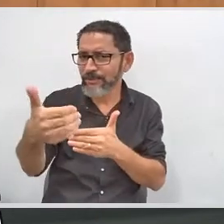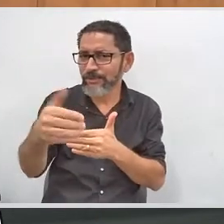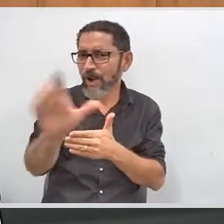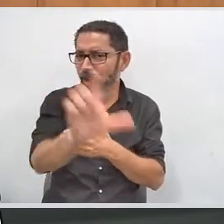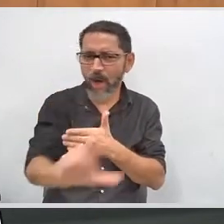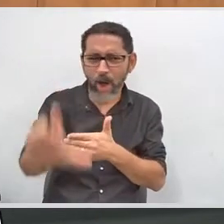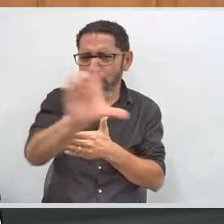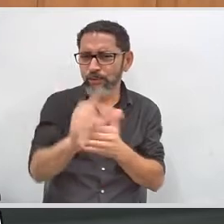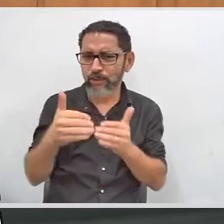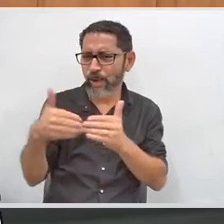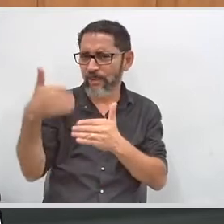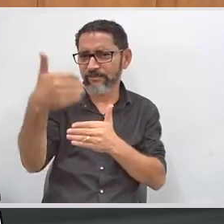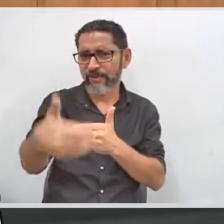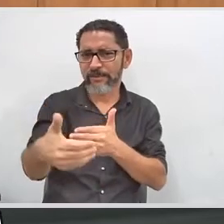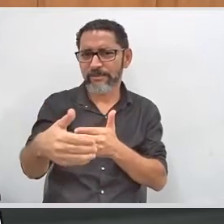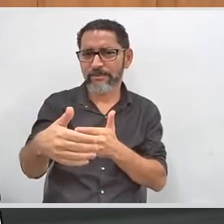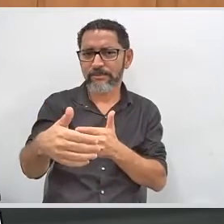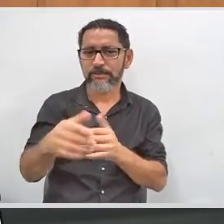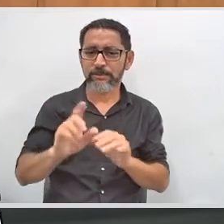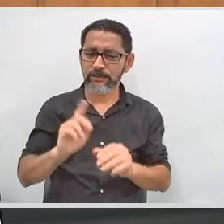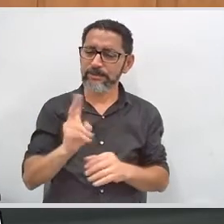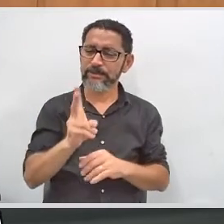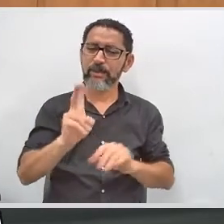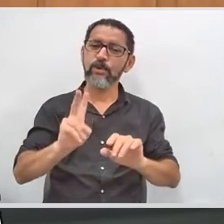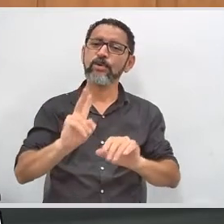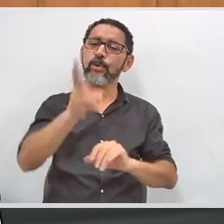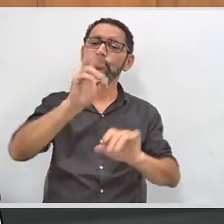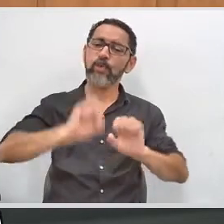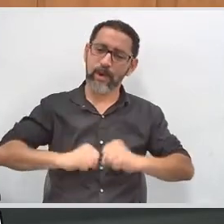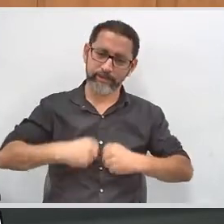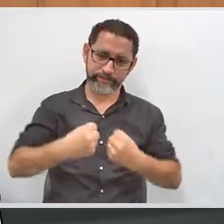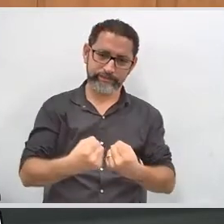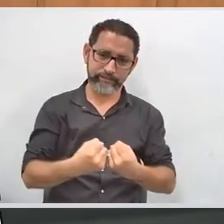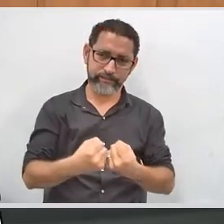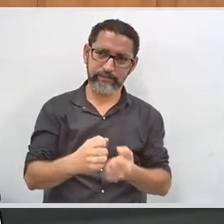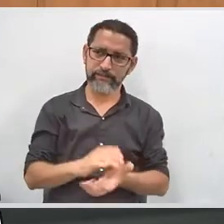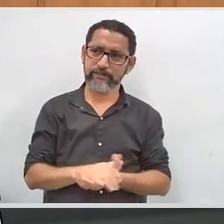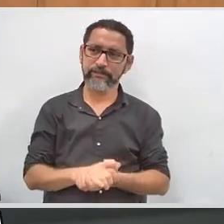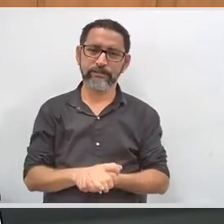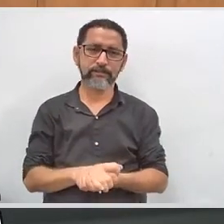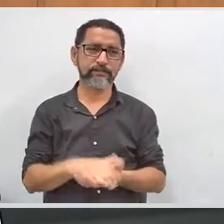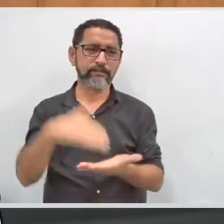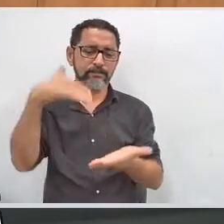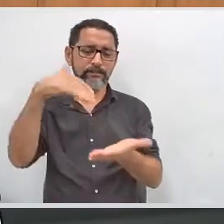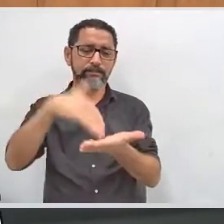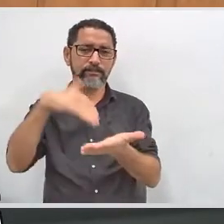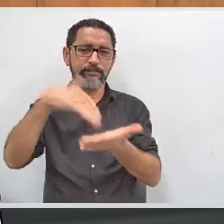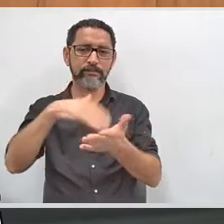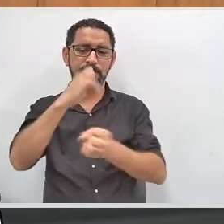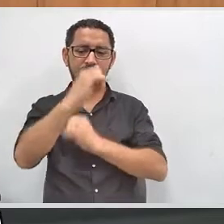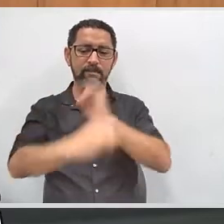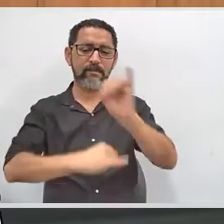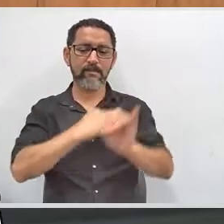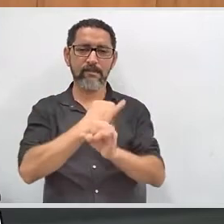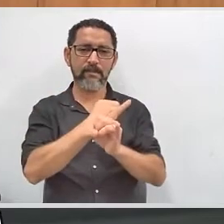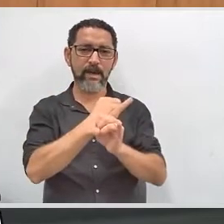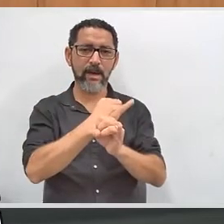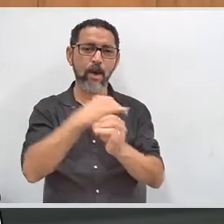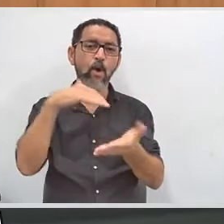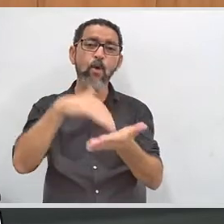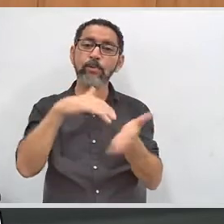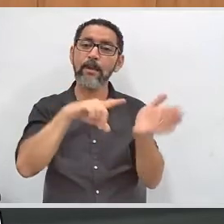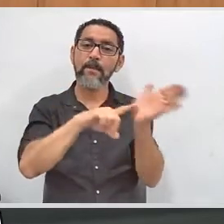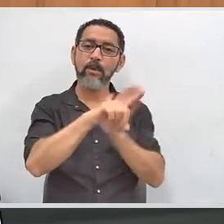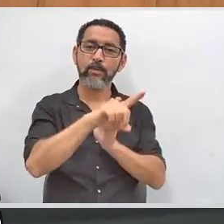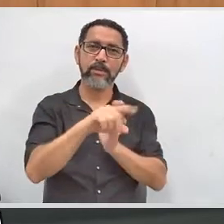então, tem que realmente continuar nessa batalha que ela é boa. Muito bem. A última pergunta dos internautas, nós